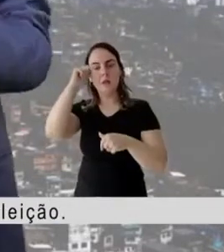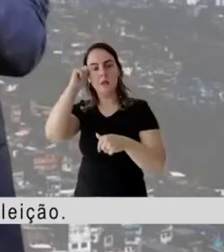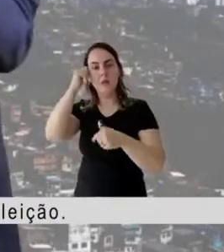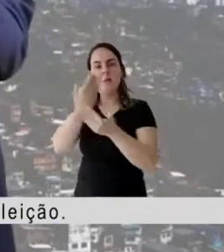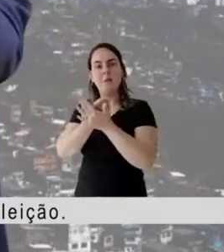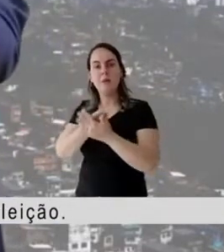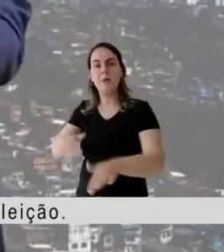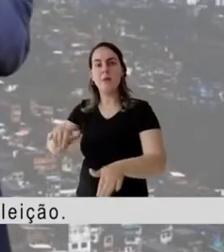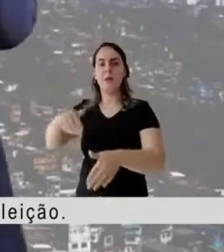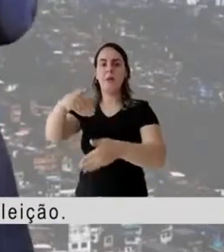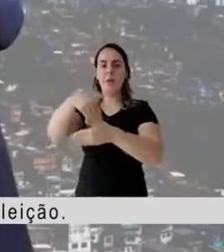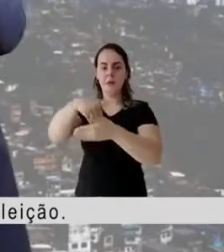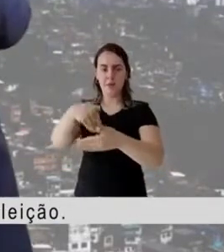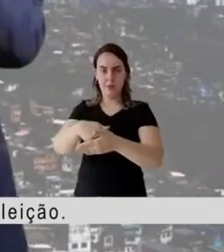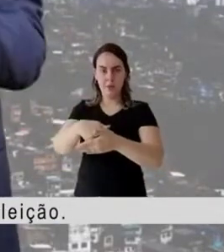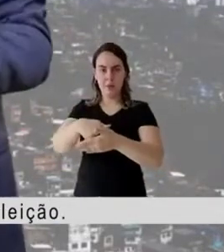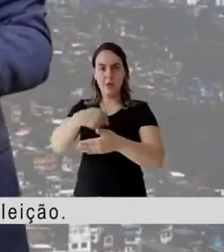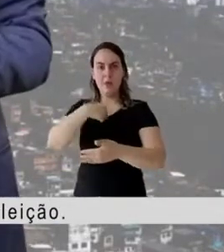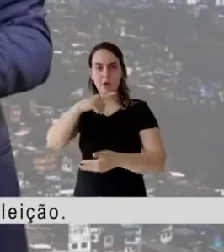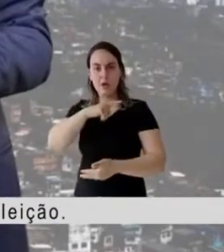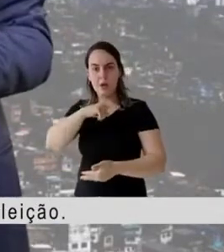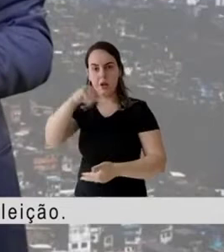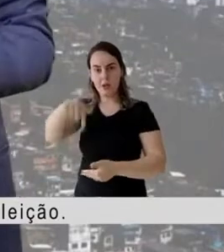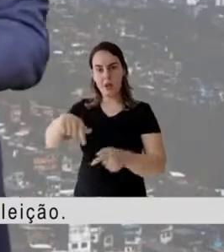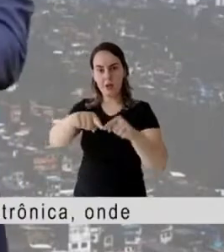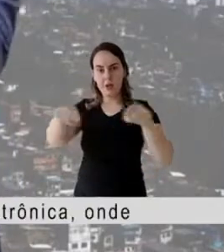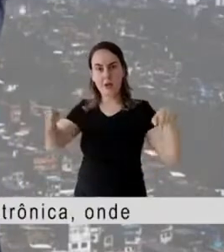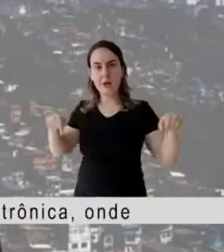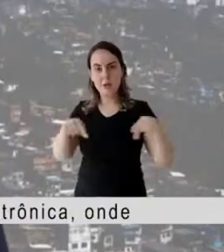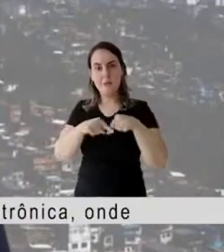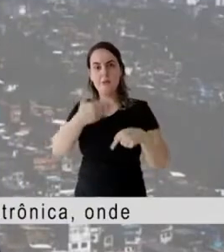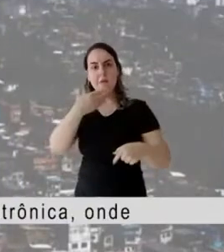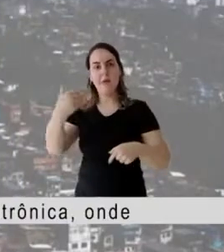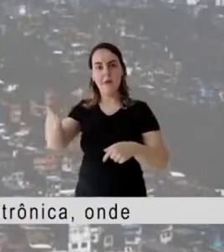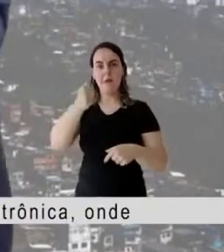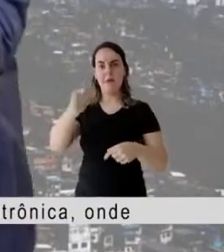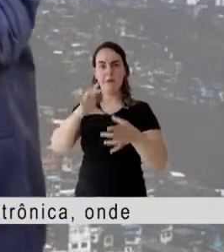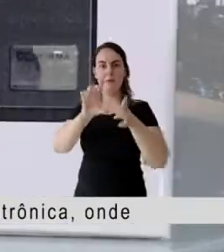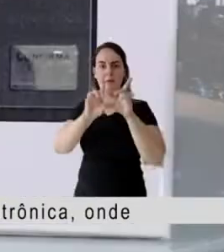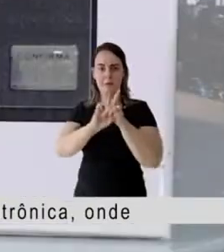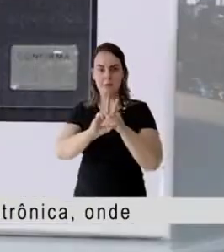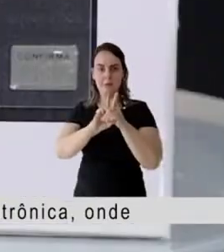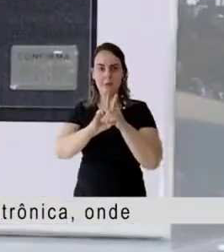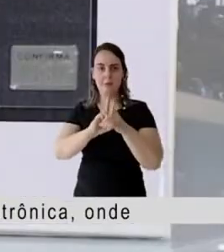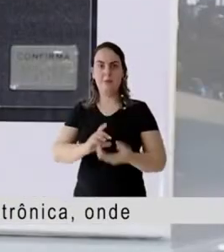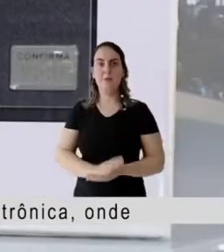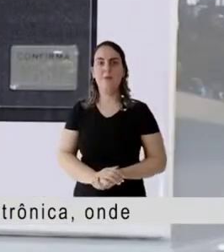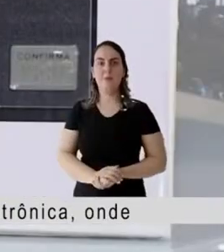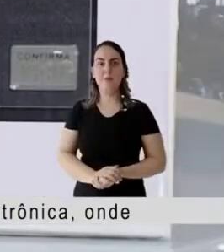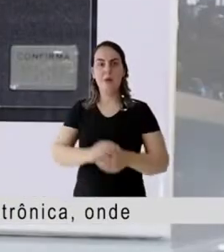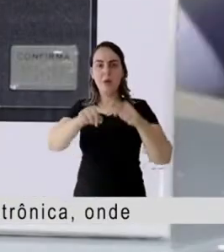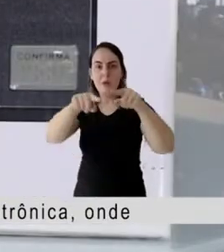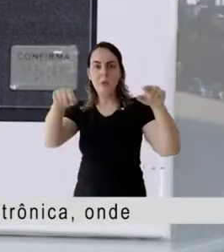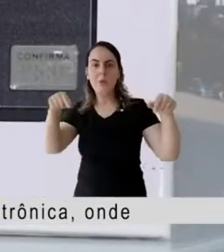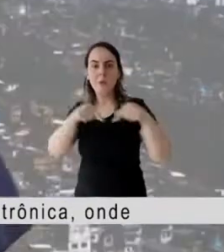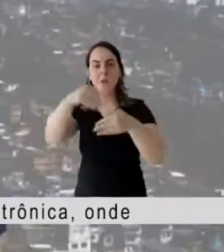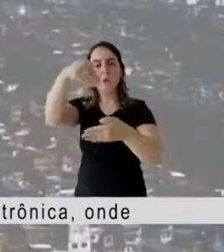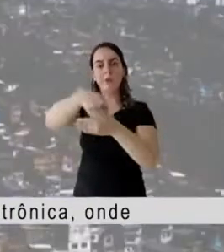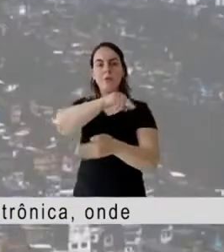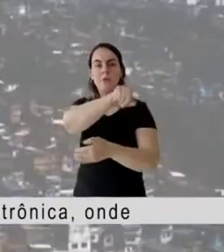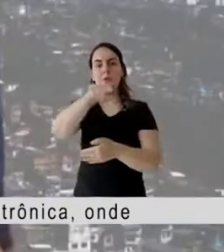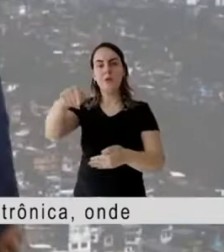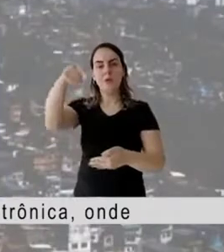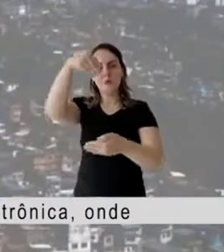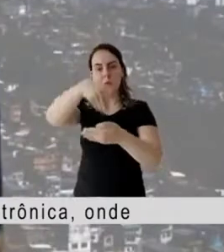caixa preta E por isso, tanto medo de perder a eleição O que eu tenho aqui é a maior arma da democracia